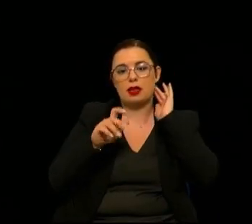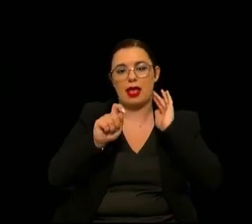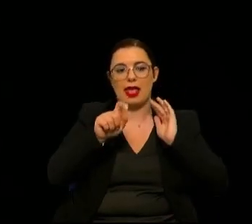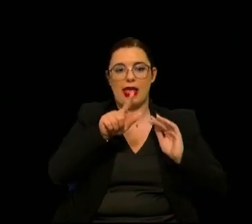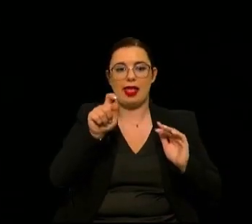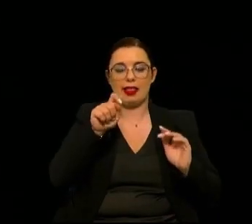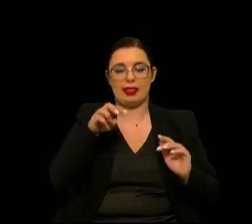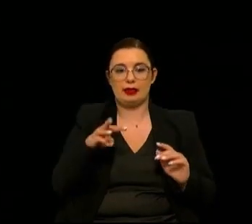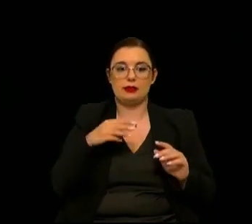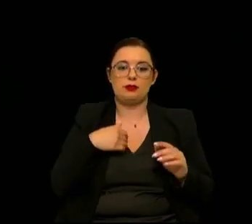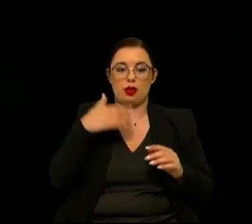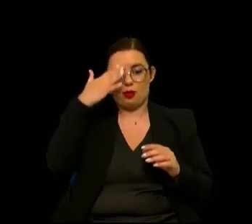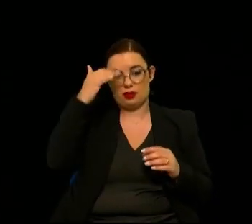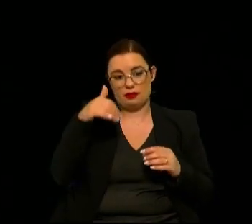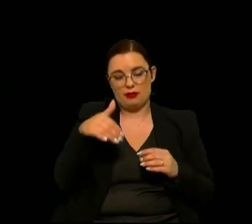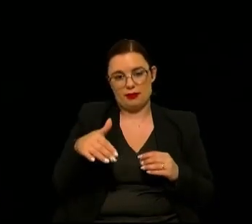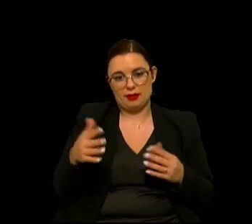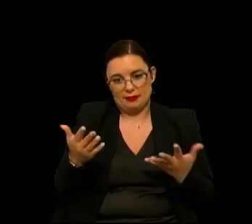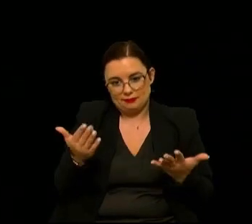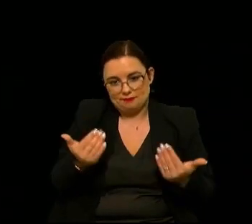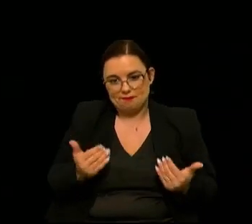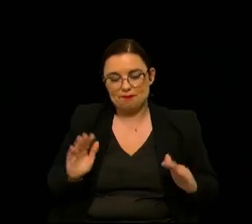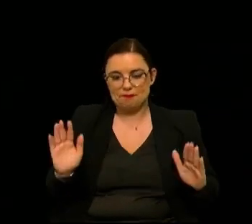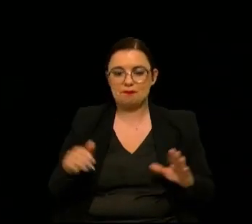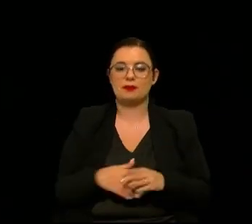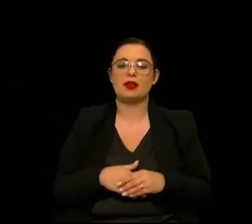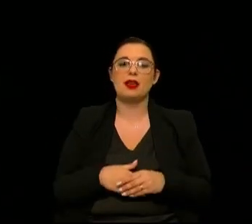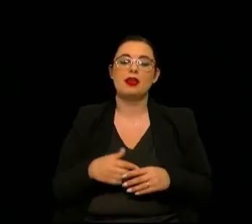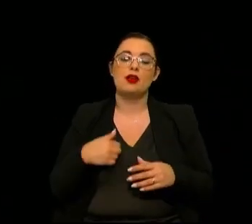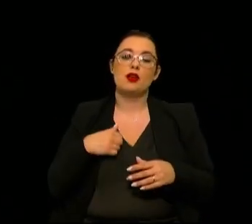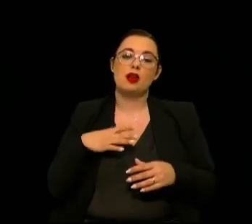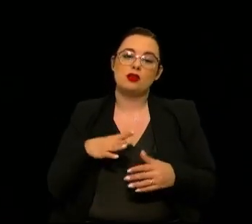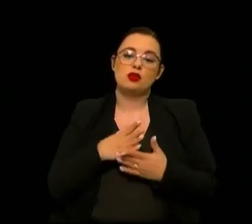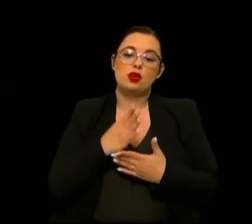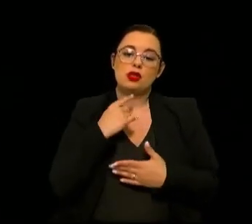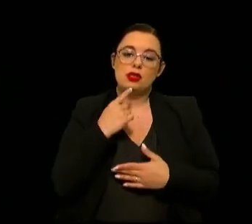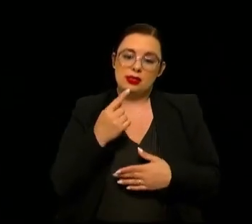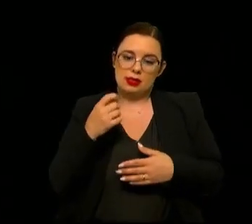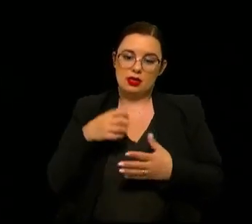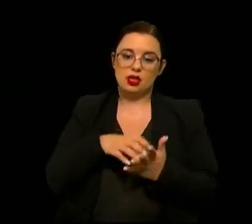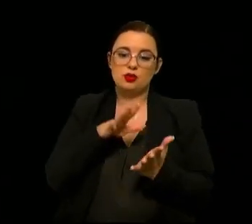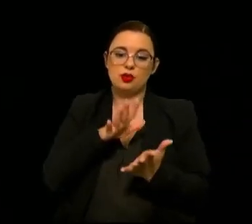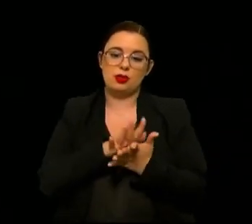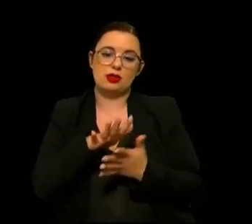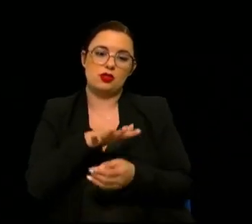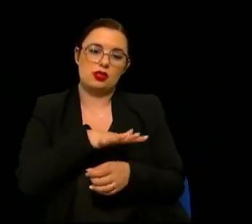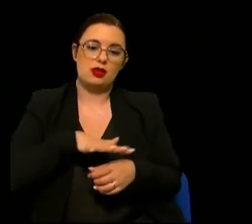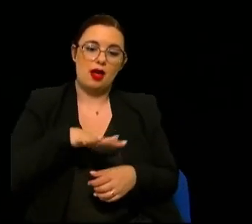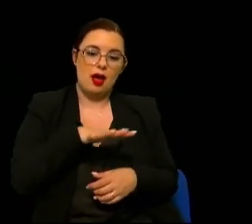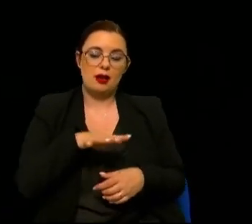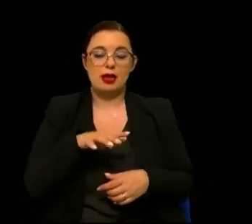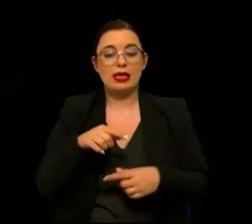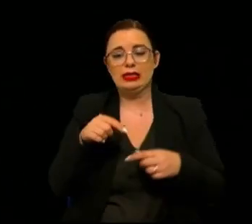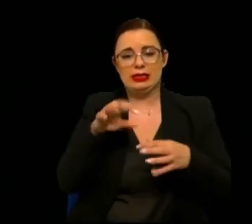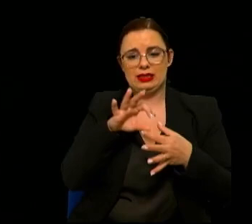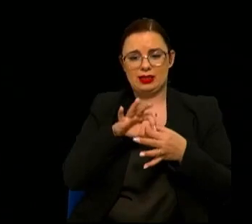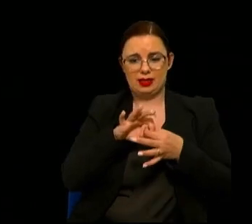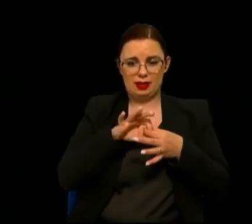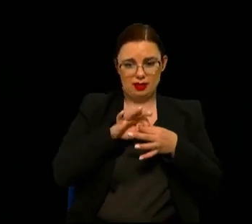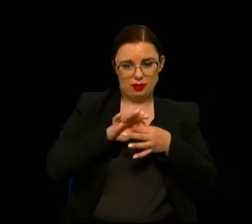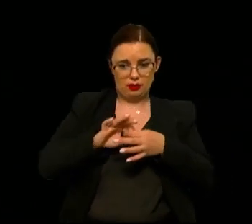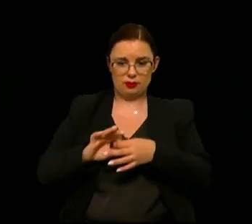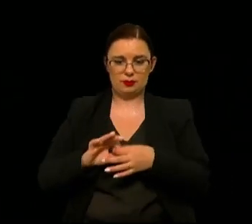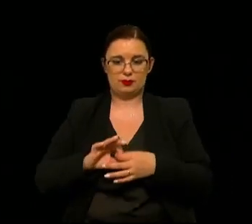penso que vai chegar mesmo já, mas, e queria só reificar aqui uma coisa, as publicações que eu tenho feito na área académica não têm a ver com esta área de